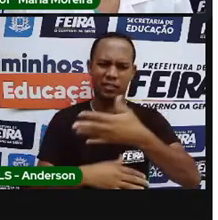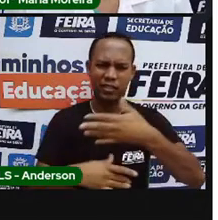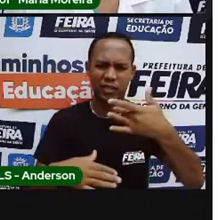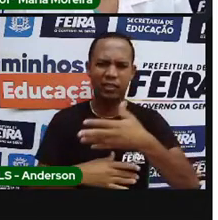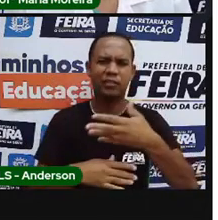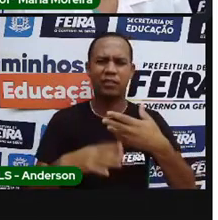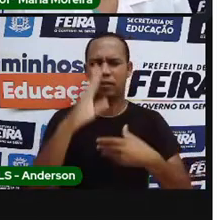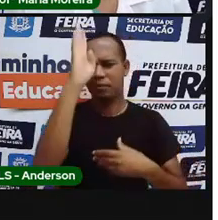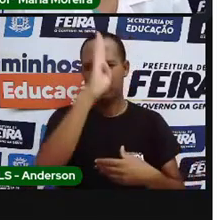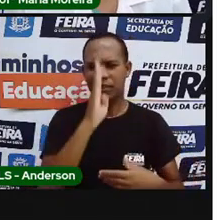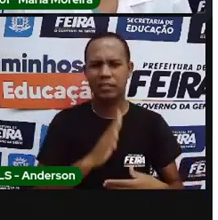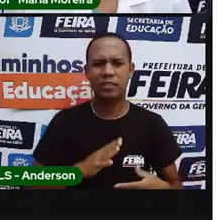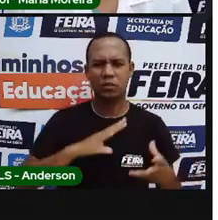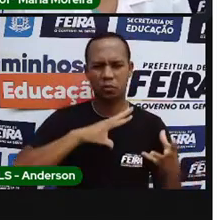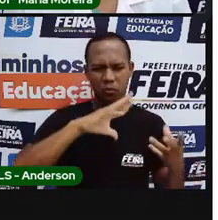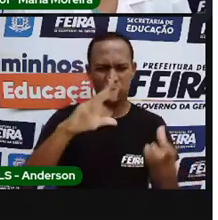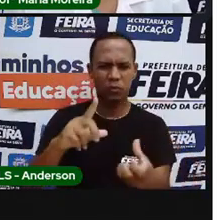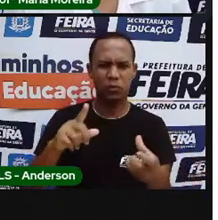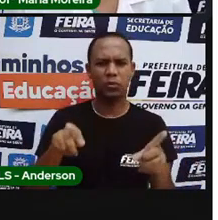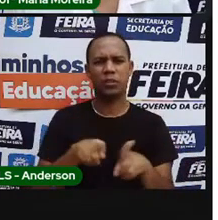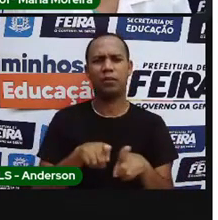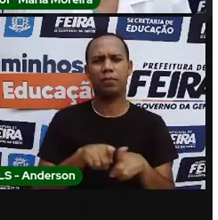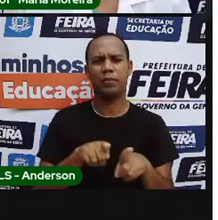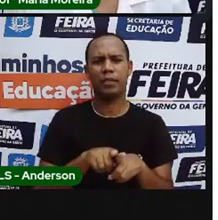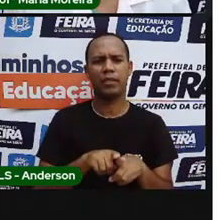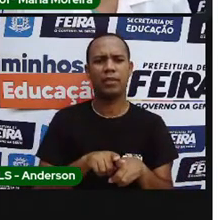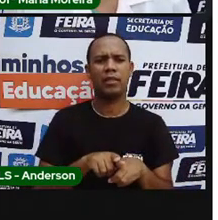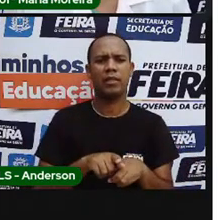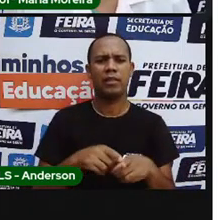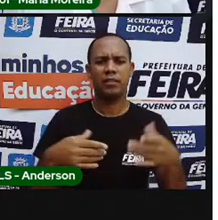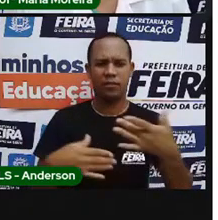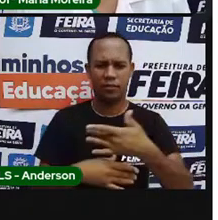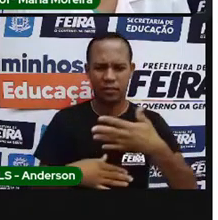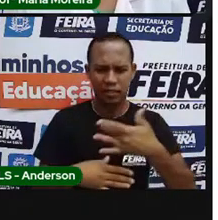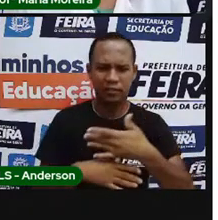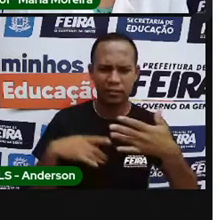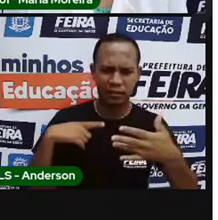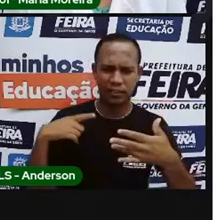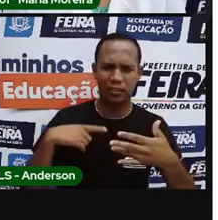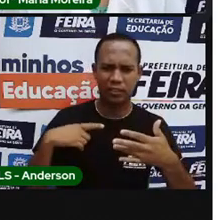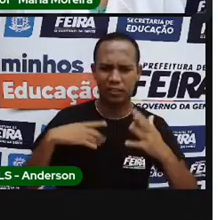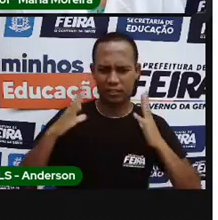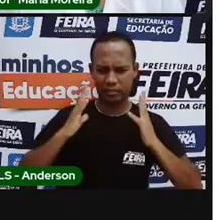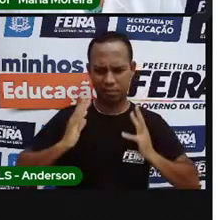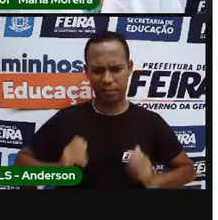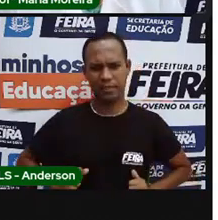Apesar de muitas cidades terem serviços de limpeza e de coleta seletiva, ainda